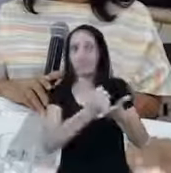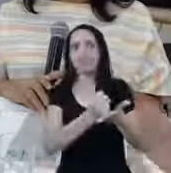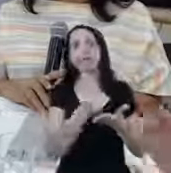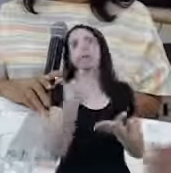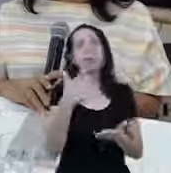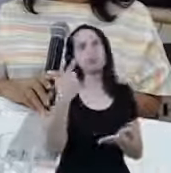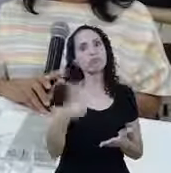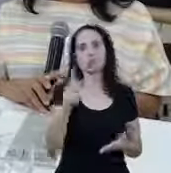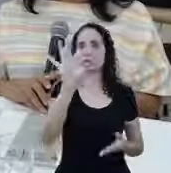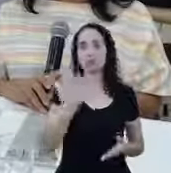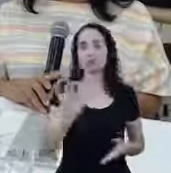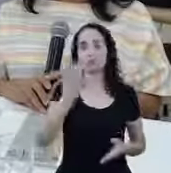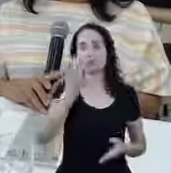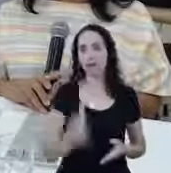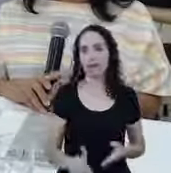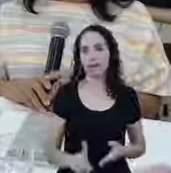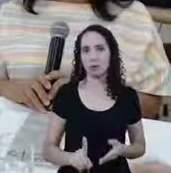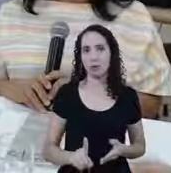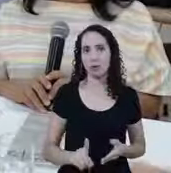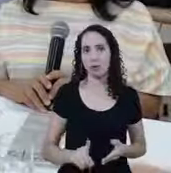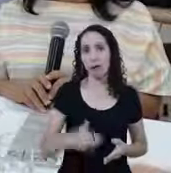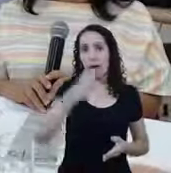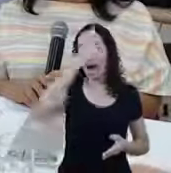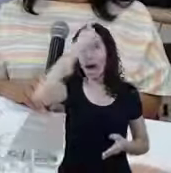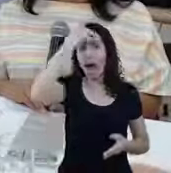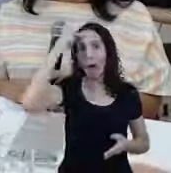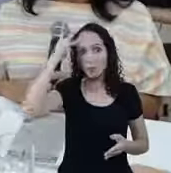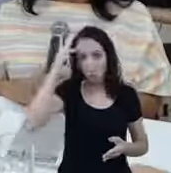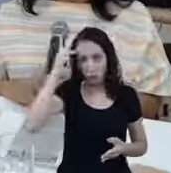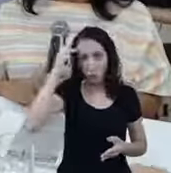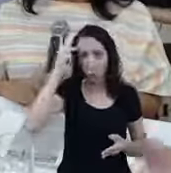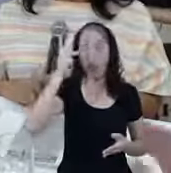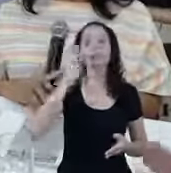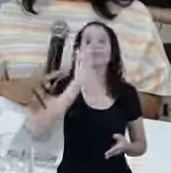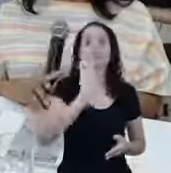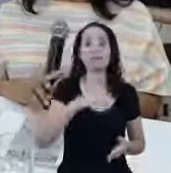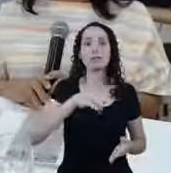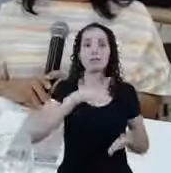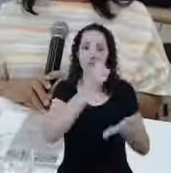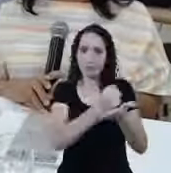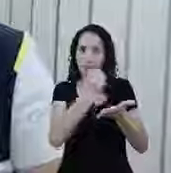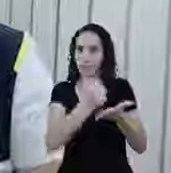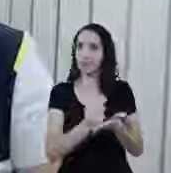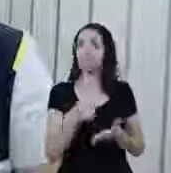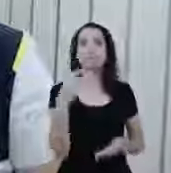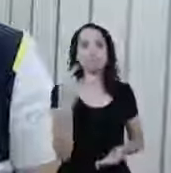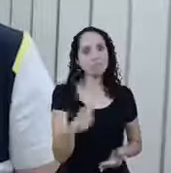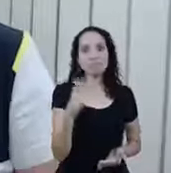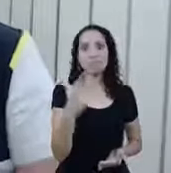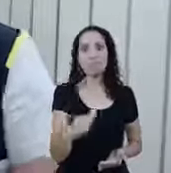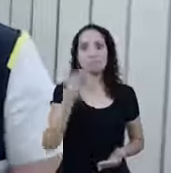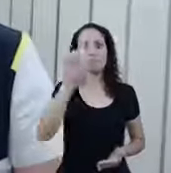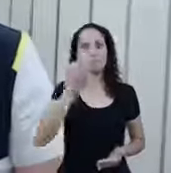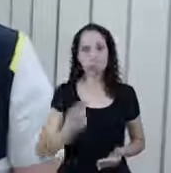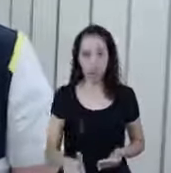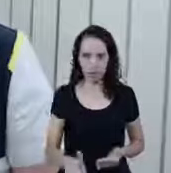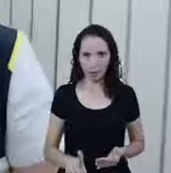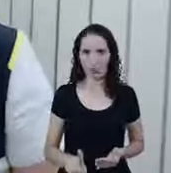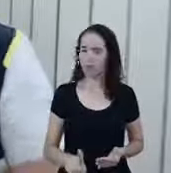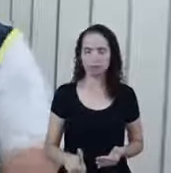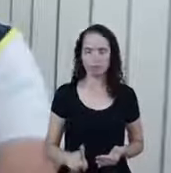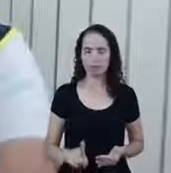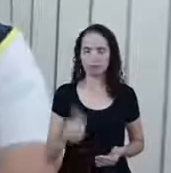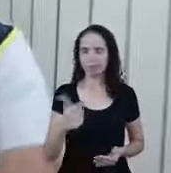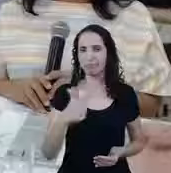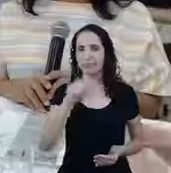direito A pessoa com trabalho formal não tem direito Se eu estou registrado em CLT na carteira, não tem direito